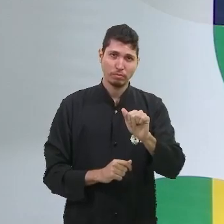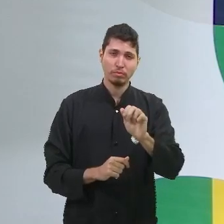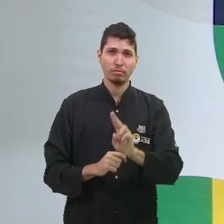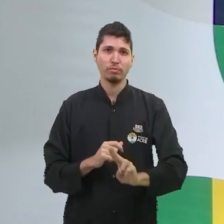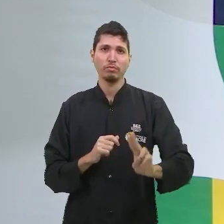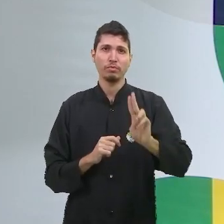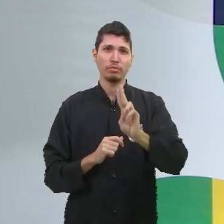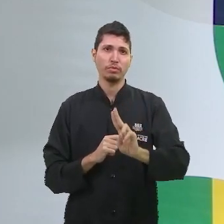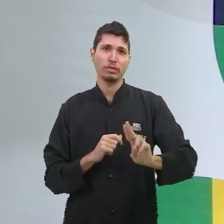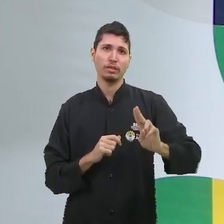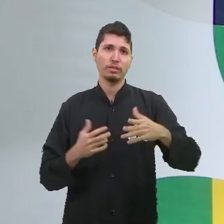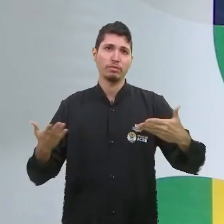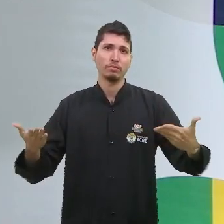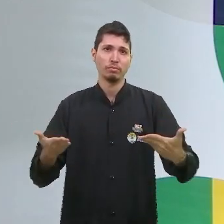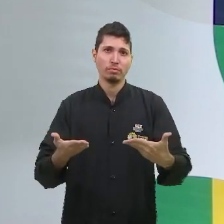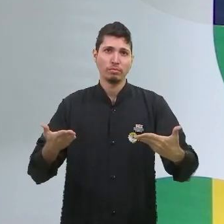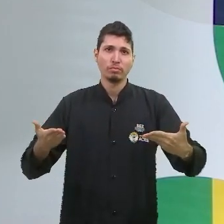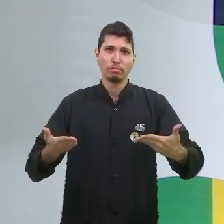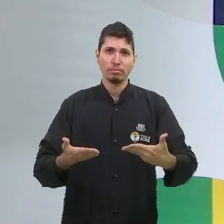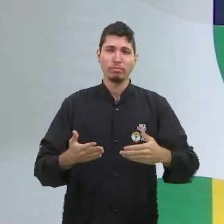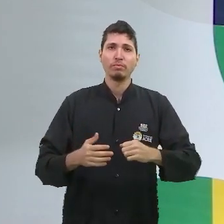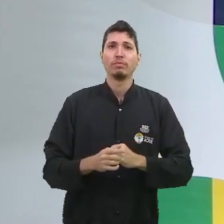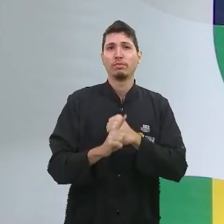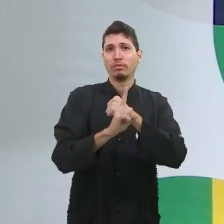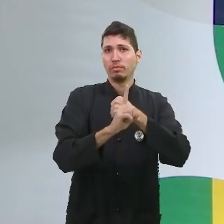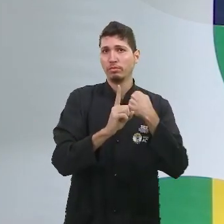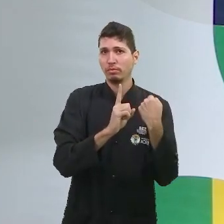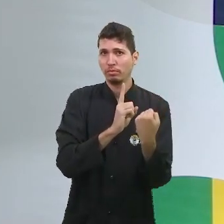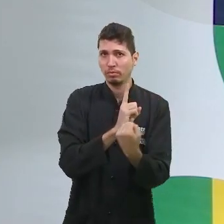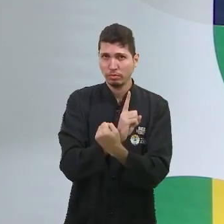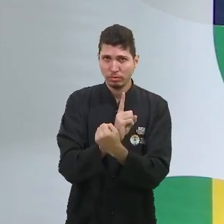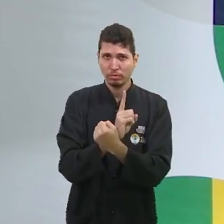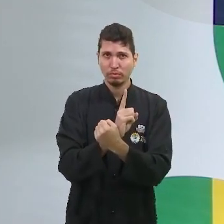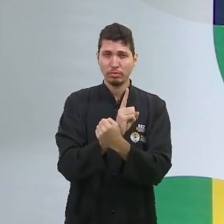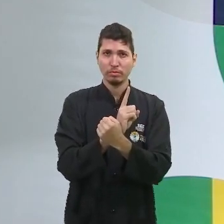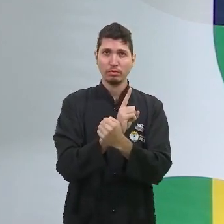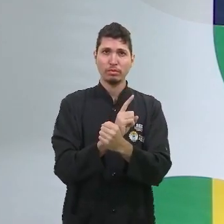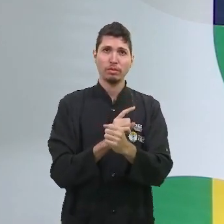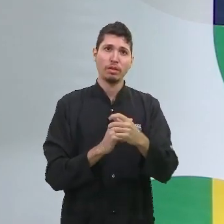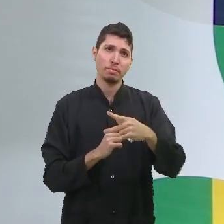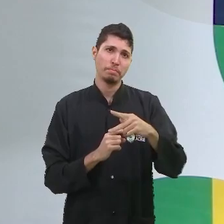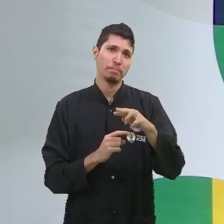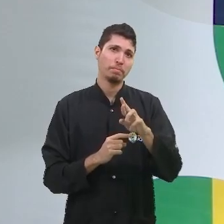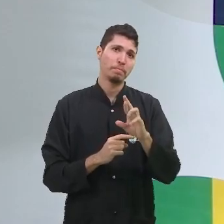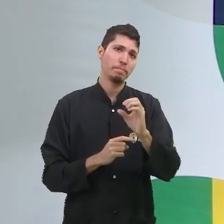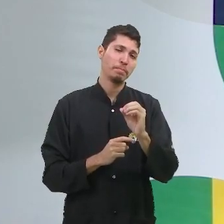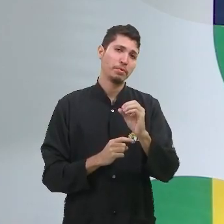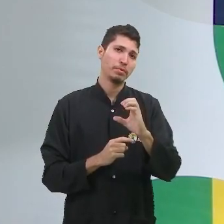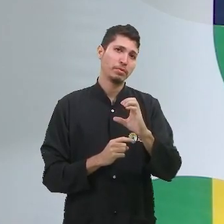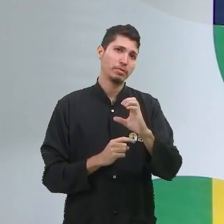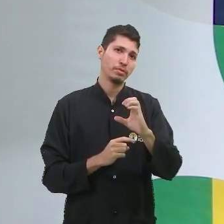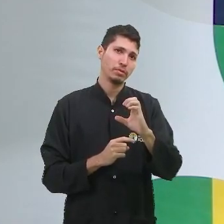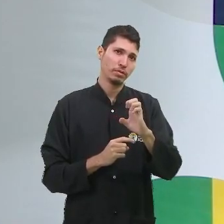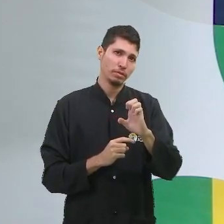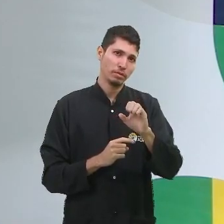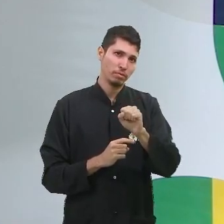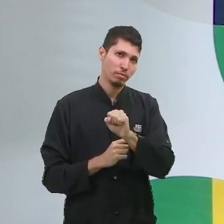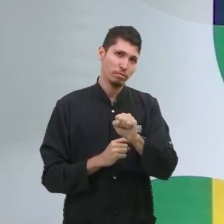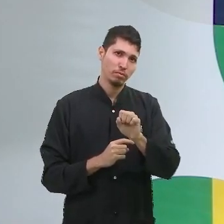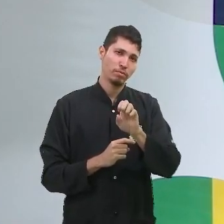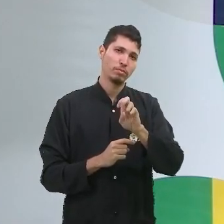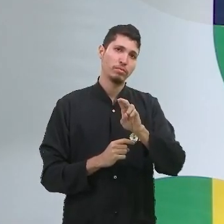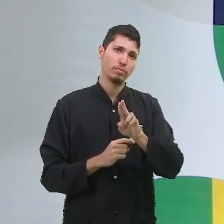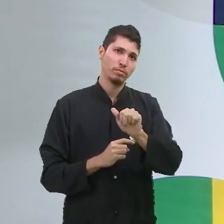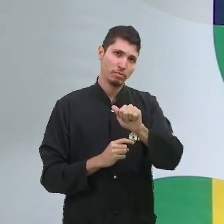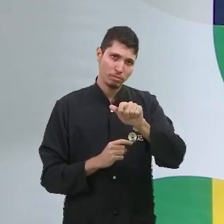Tudo isso pode acontecer. Então, a sociedade, ela é processual. O homem sempre, através da sua